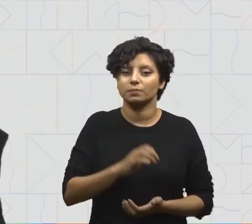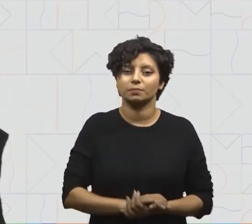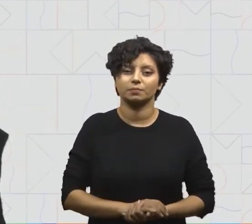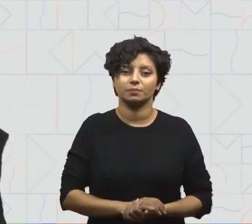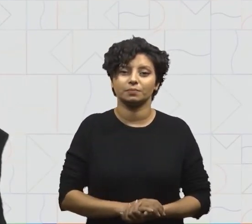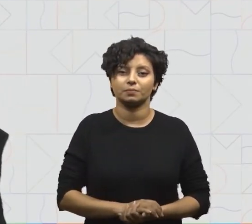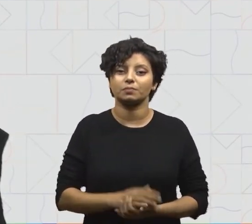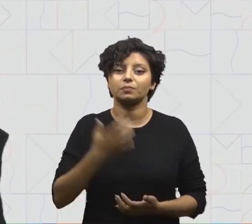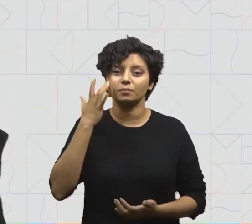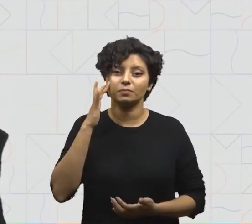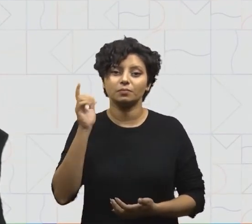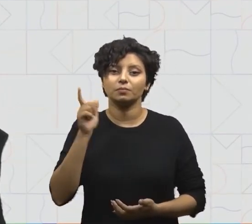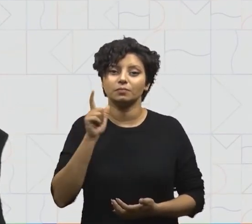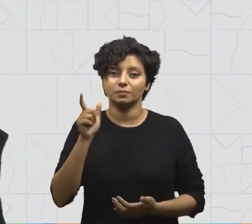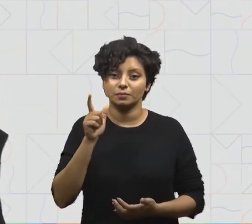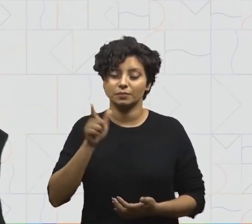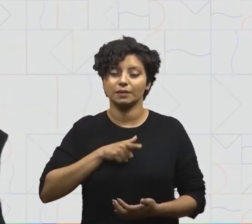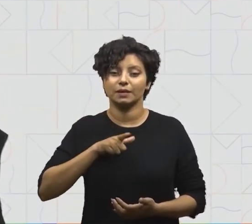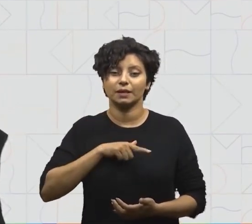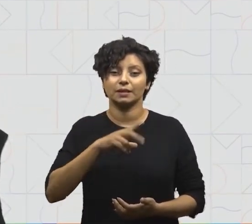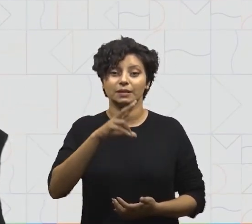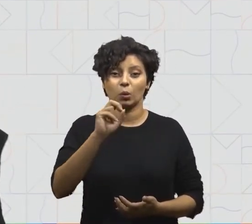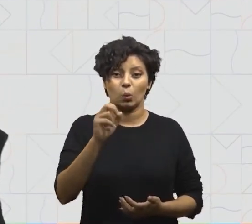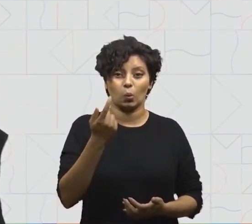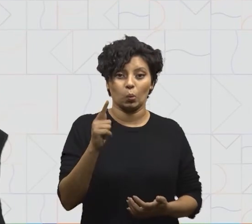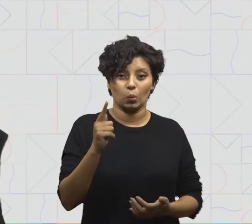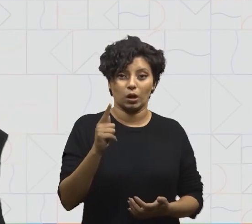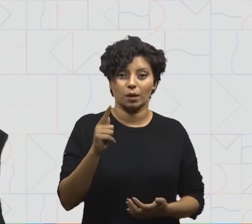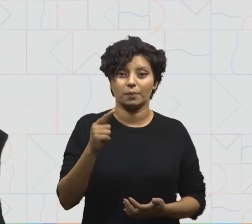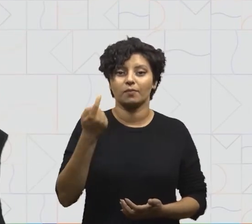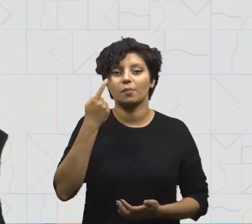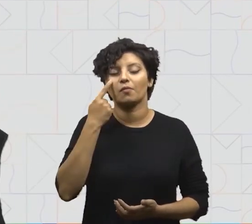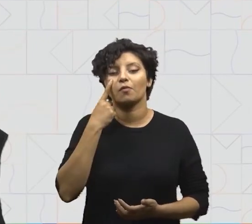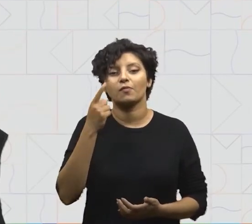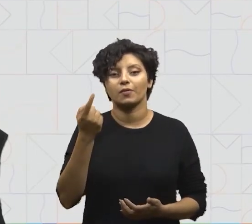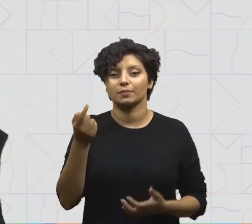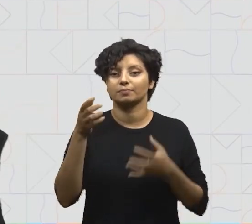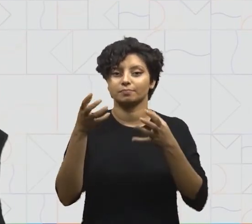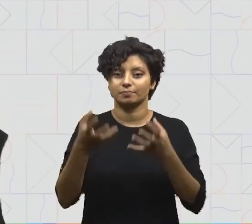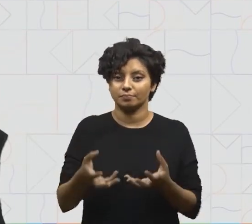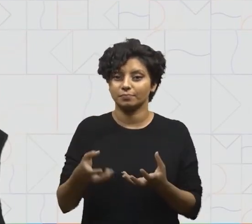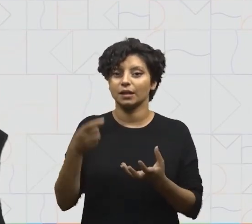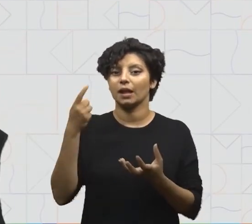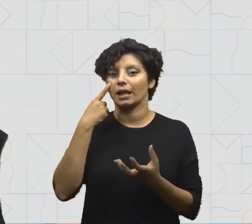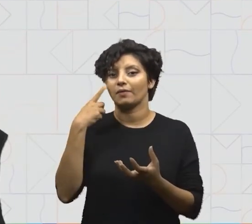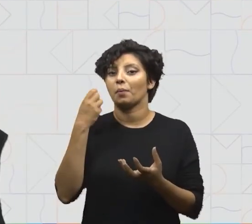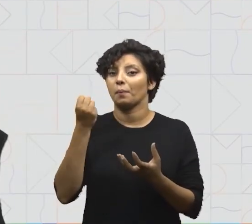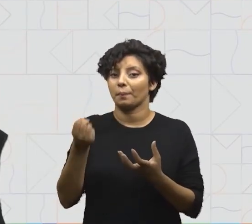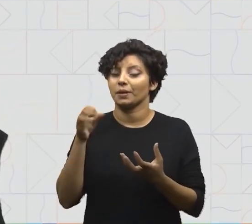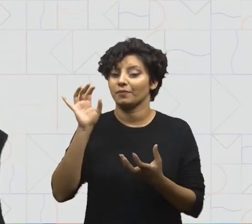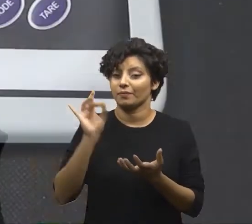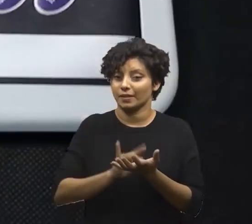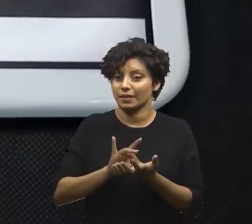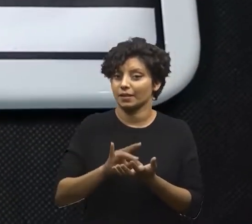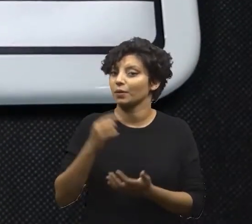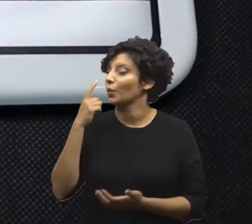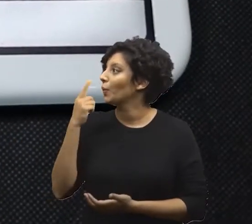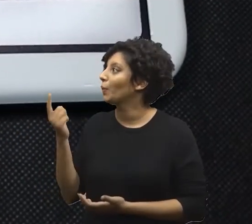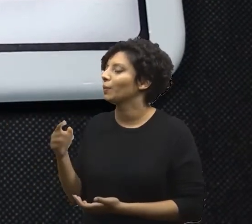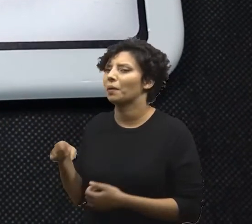Eu estimo que ele tenha 50 gramas. Vamos colocar na balança e ver o seu peso real.